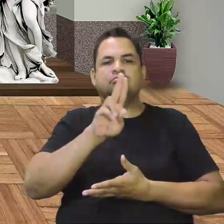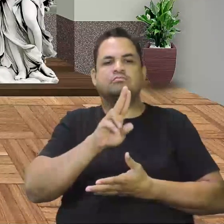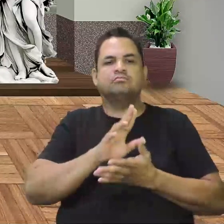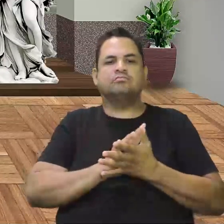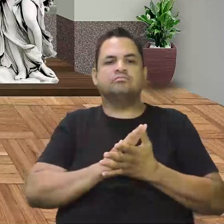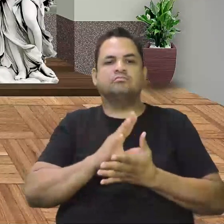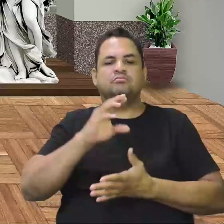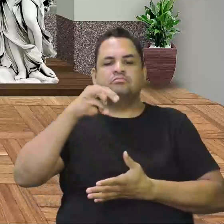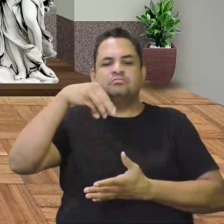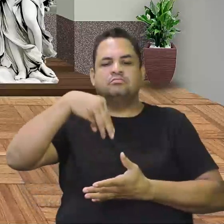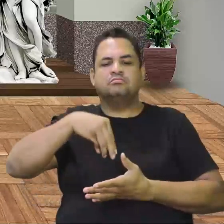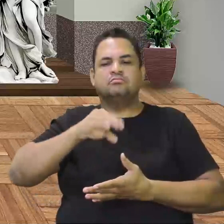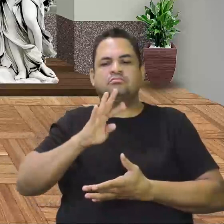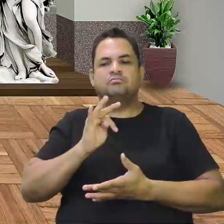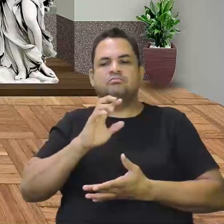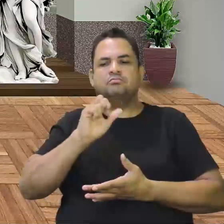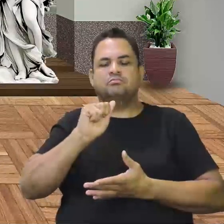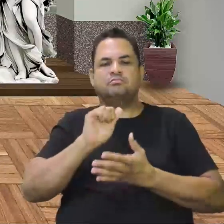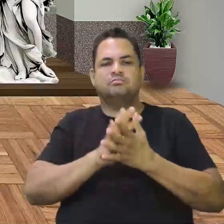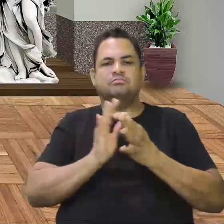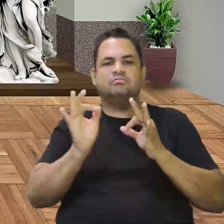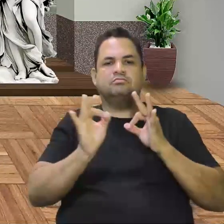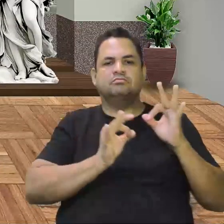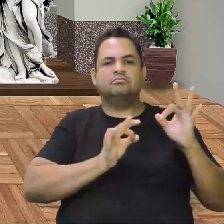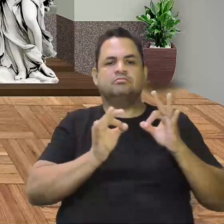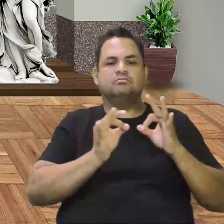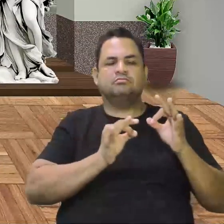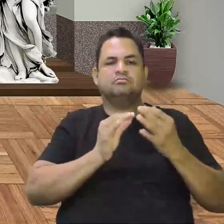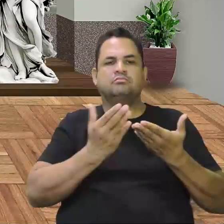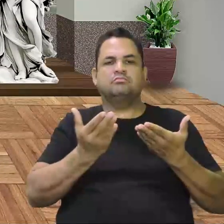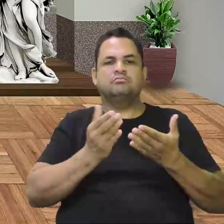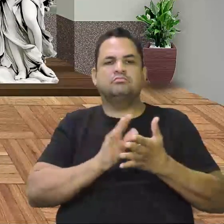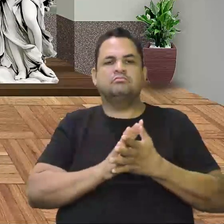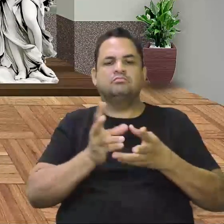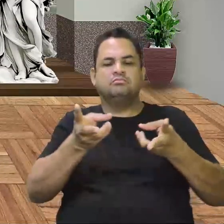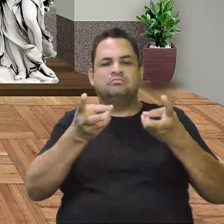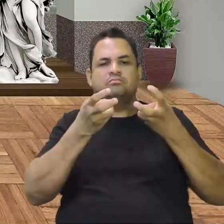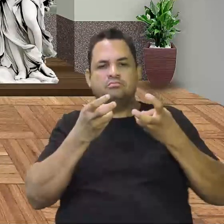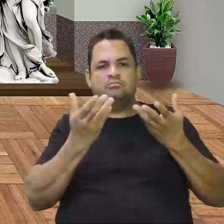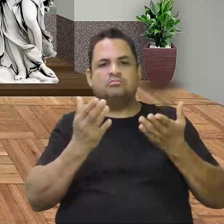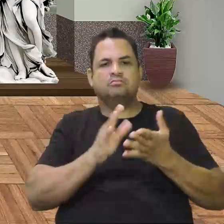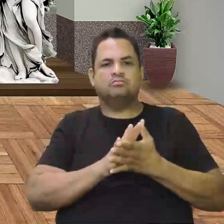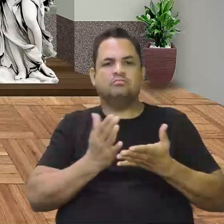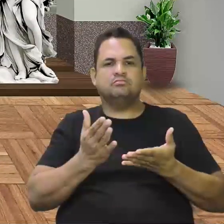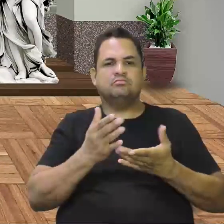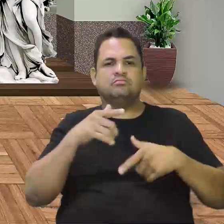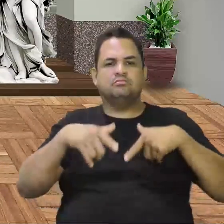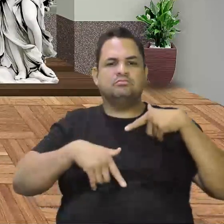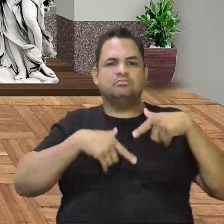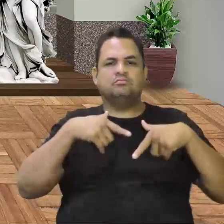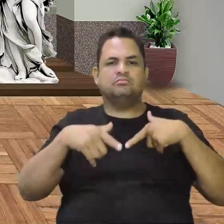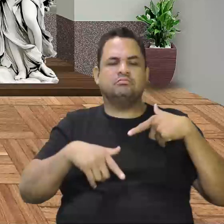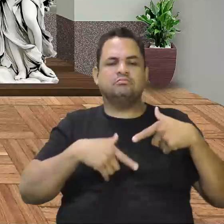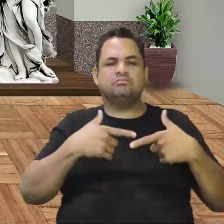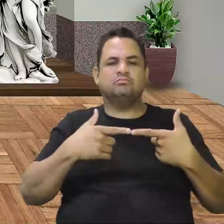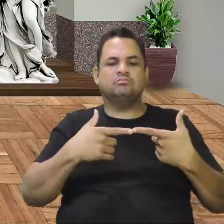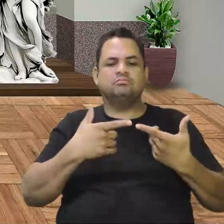mita. Essa forma de subjugar, explorar, colocar um trabalho compulsório.